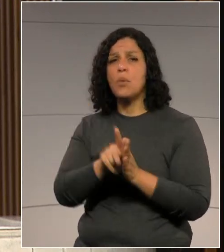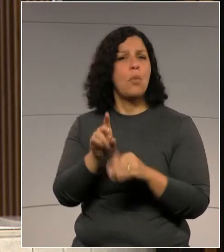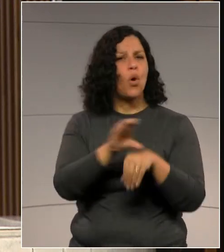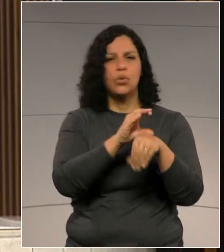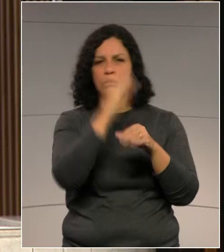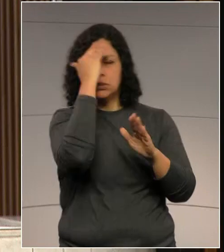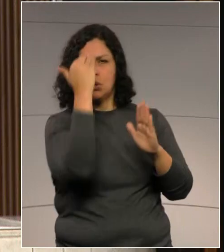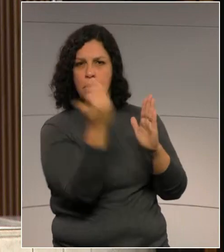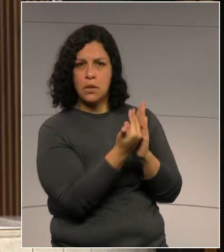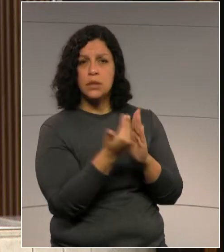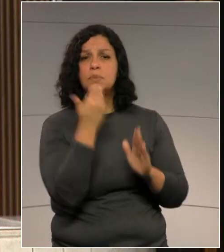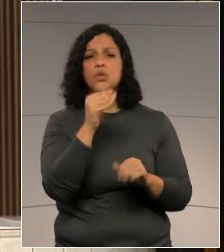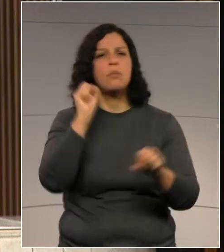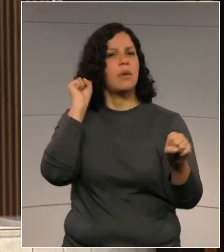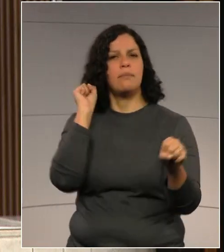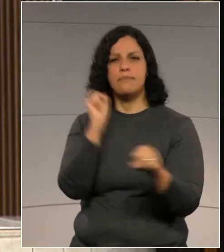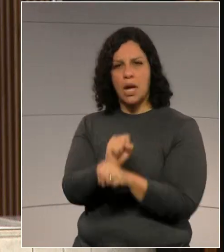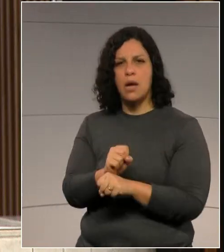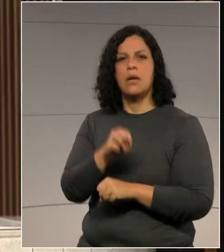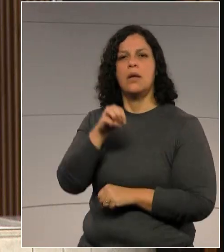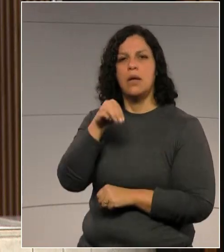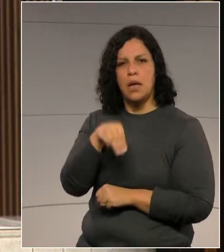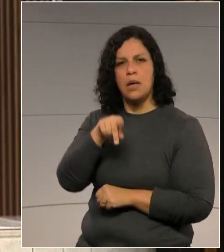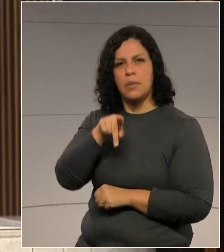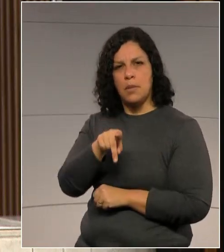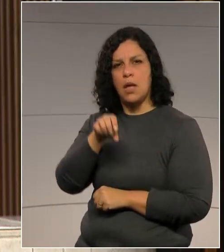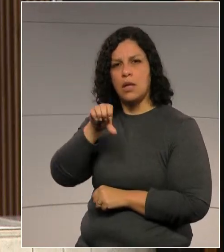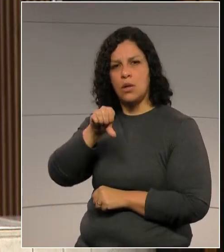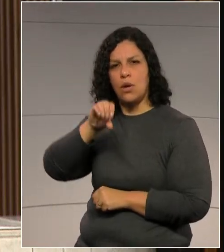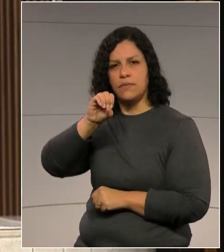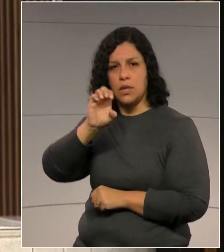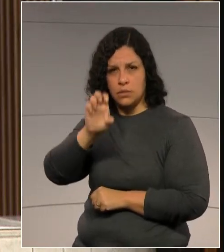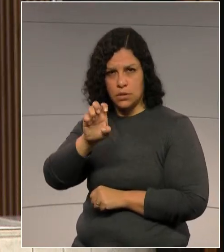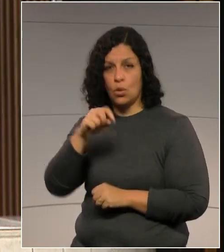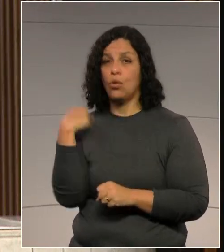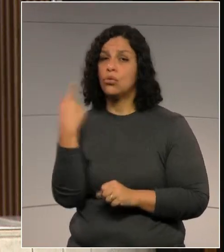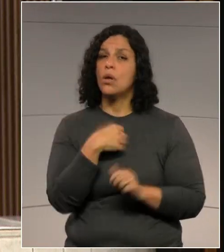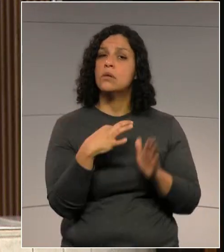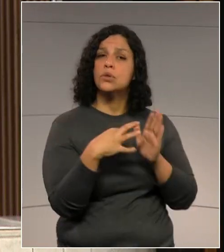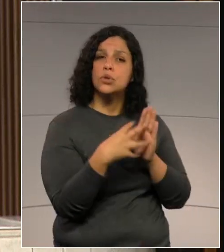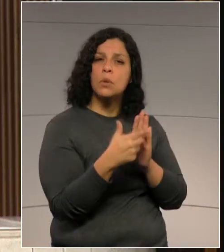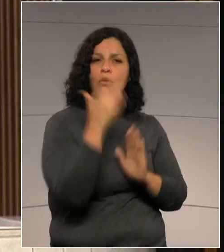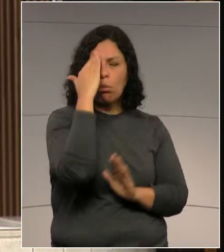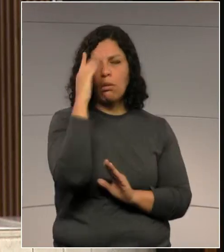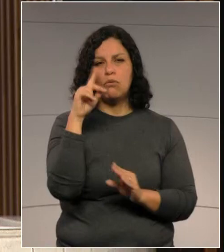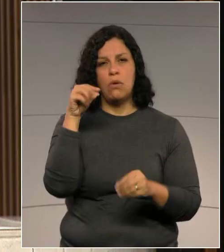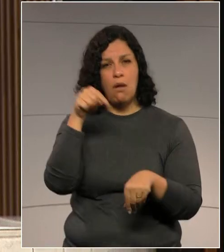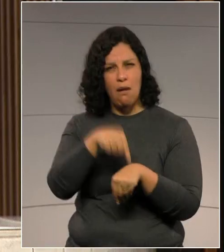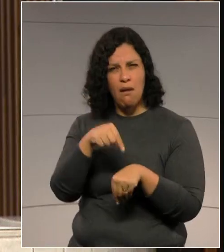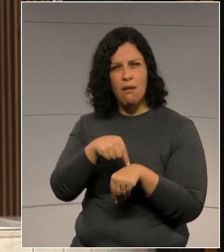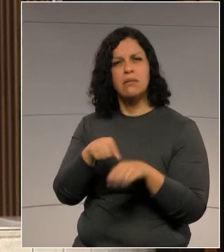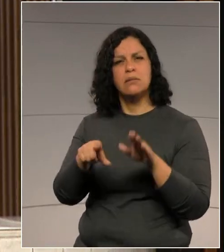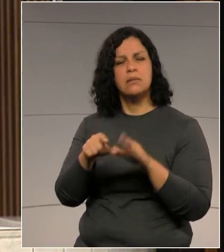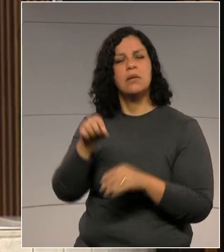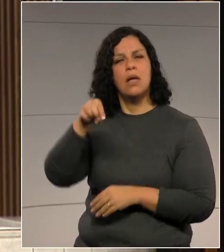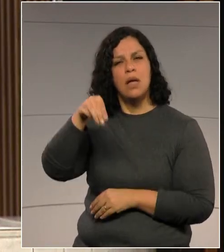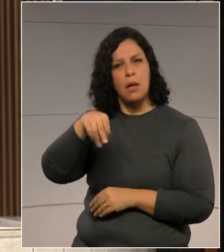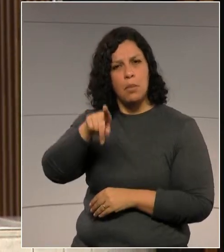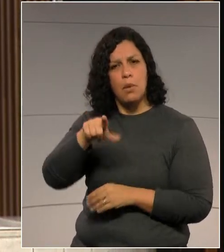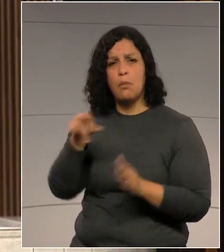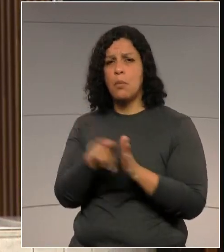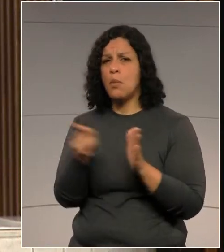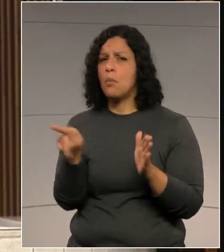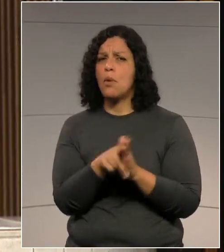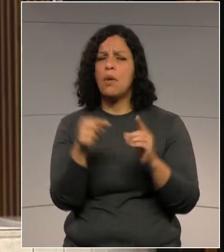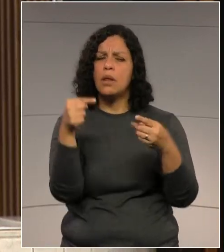da medida provisória 905. Nosso partido entende que a MP905 modifica inúmeros pontos da